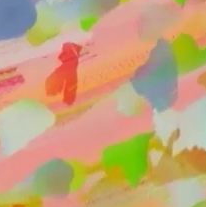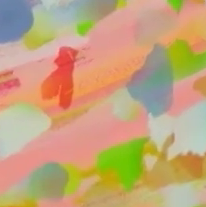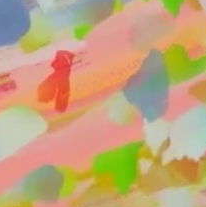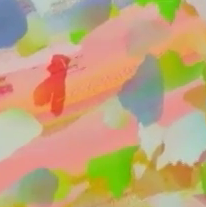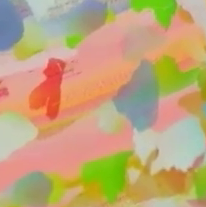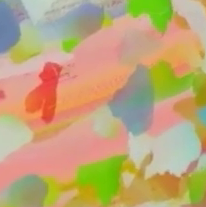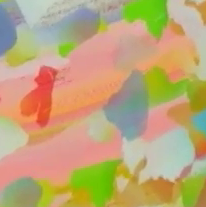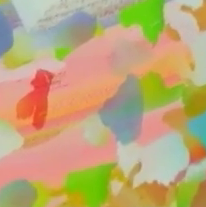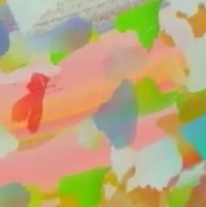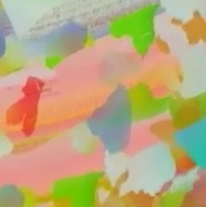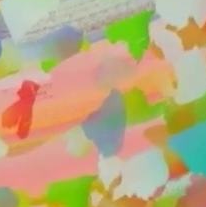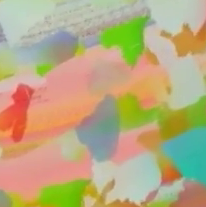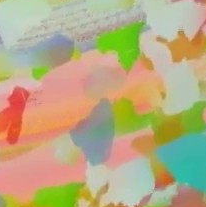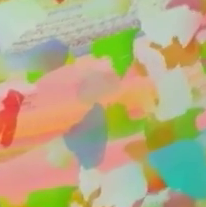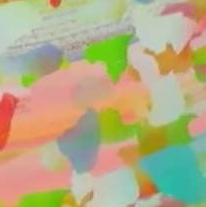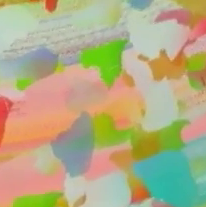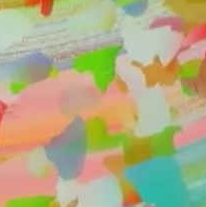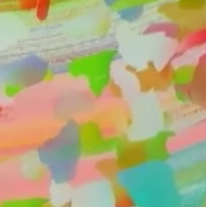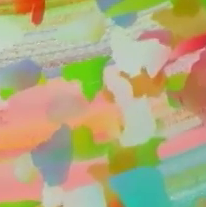Tchau, tchau.